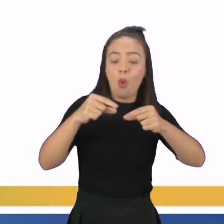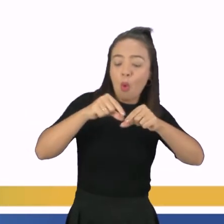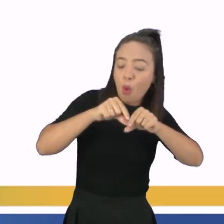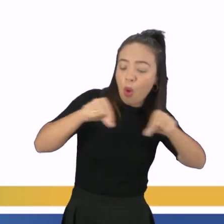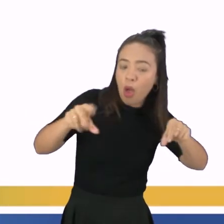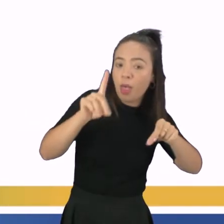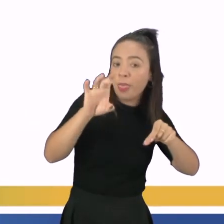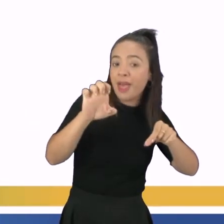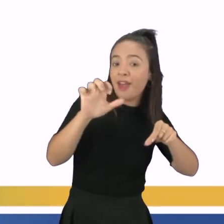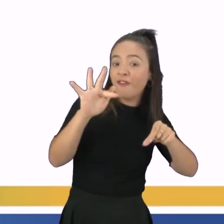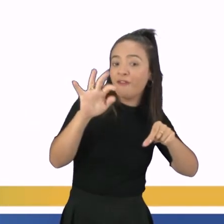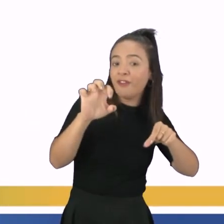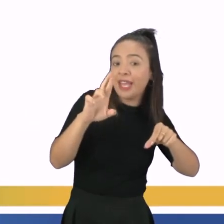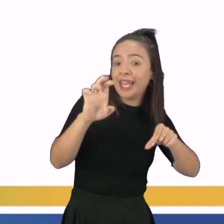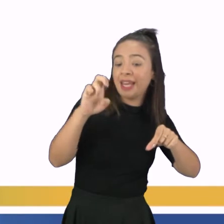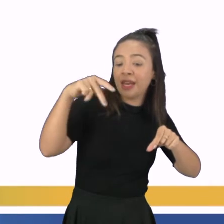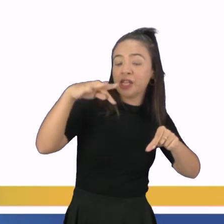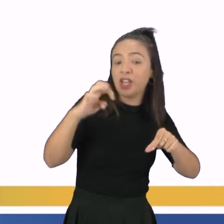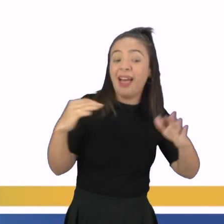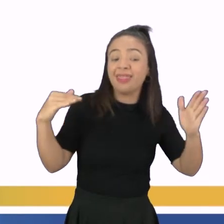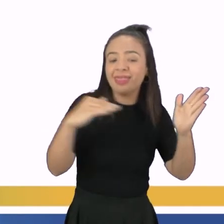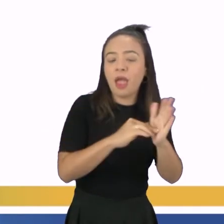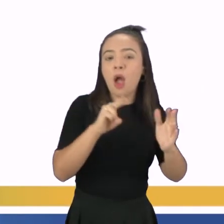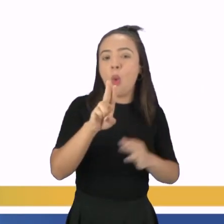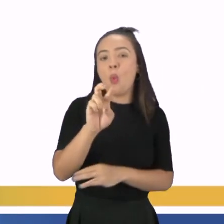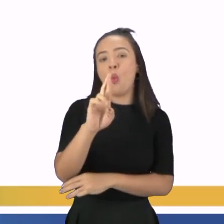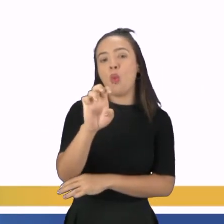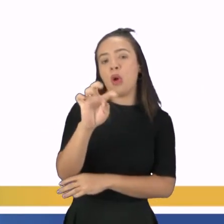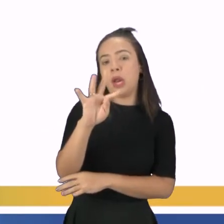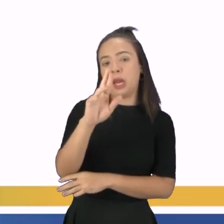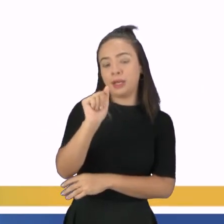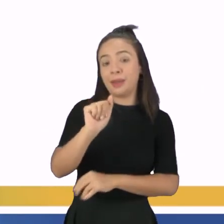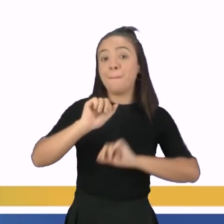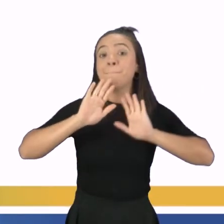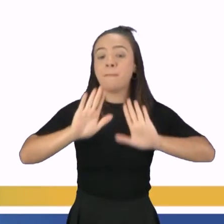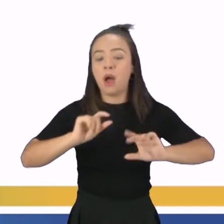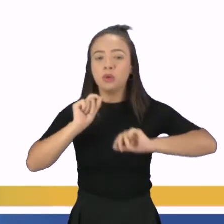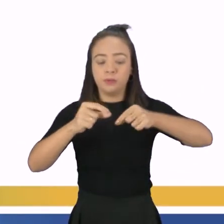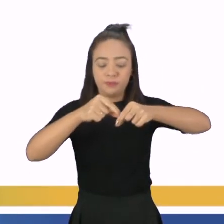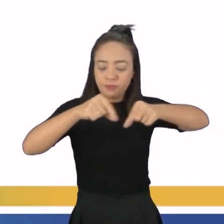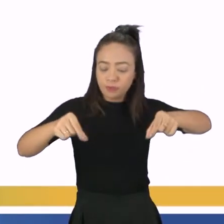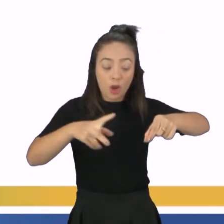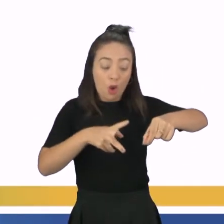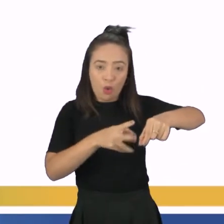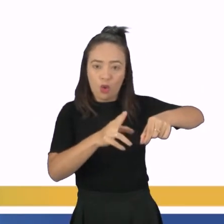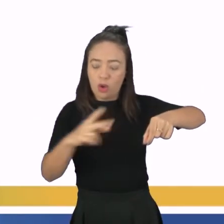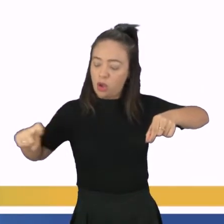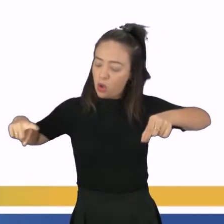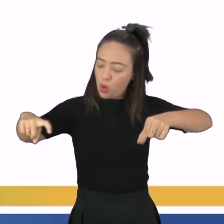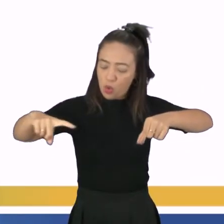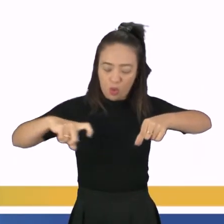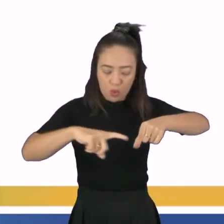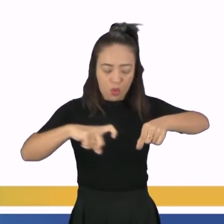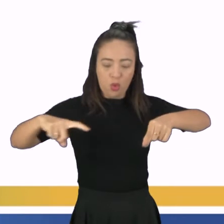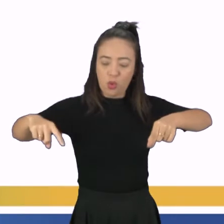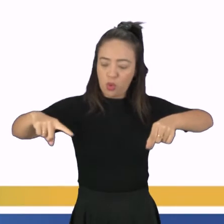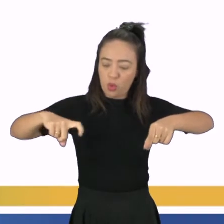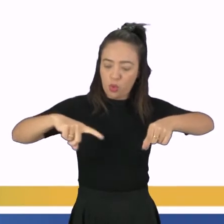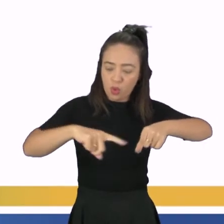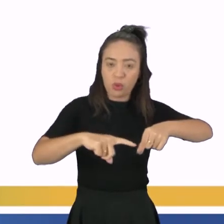espermatozoide vai pra uretra Como o canal deferente vai tá cortado, né? Ele não vai conseguir passar, tá? Então, o homem,